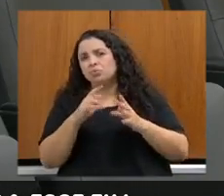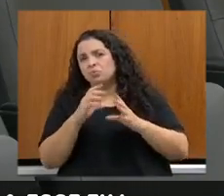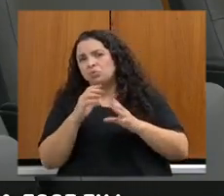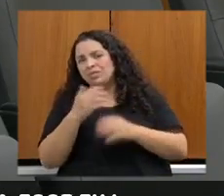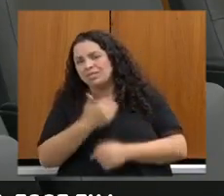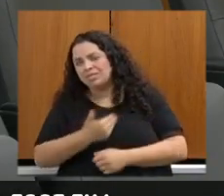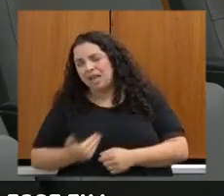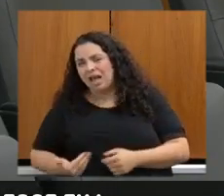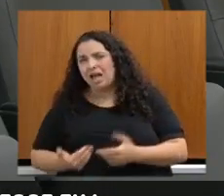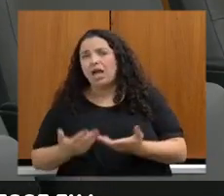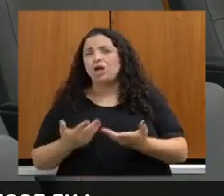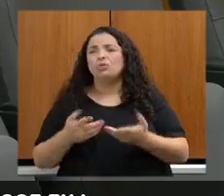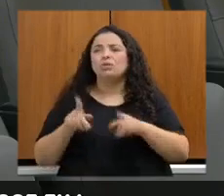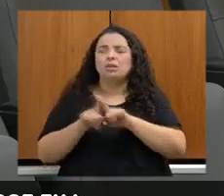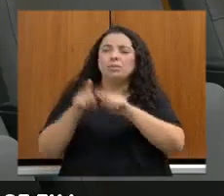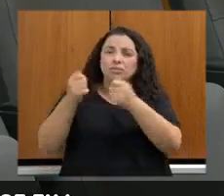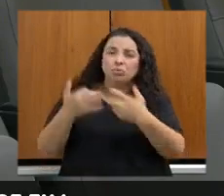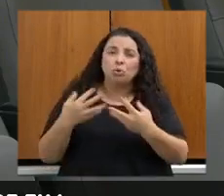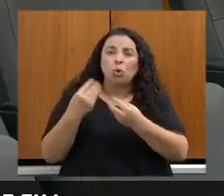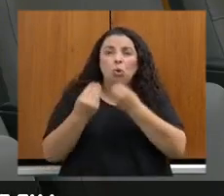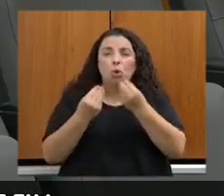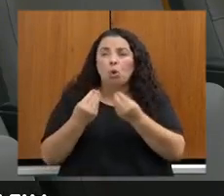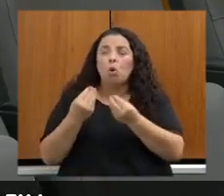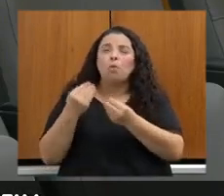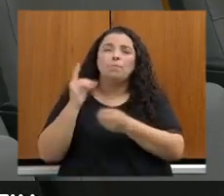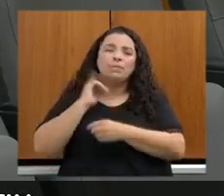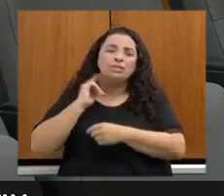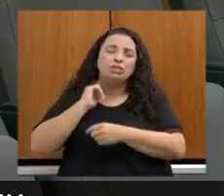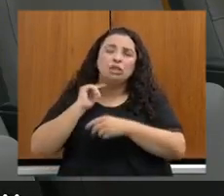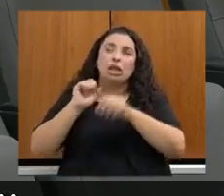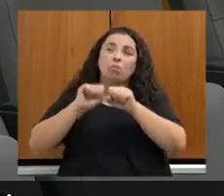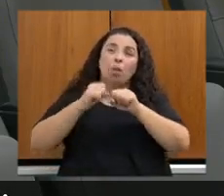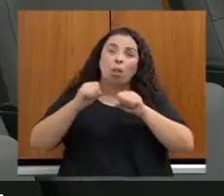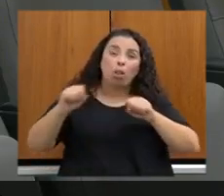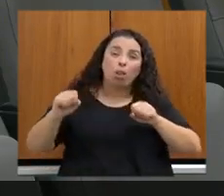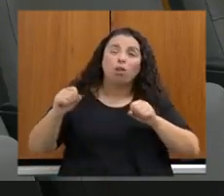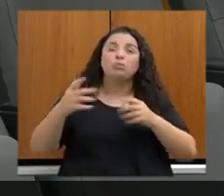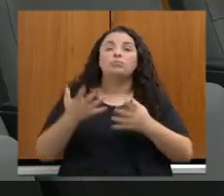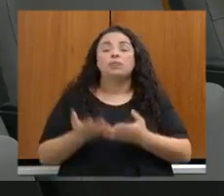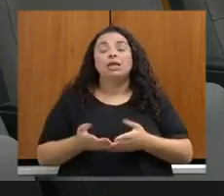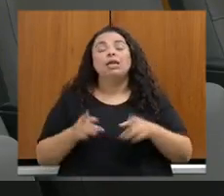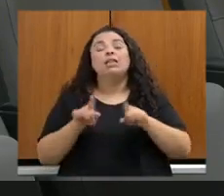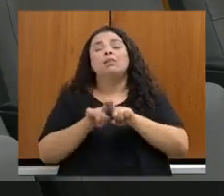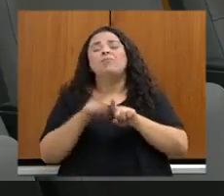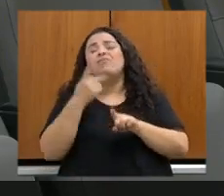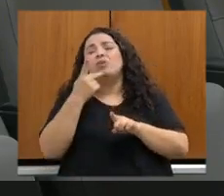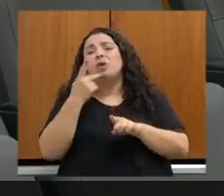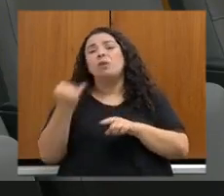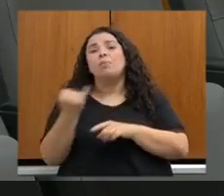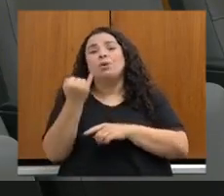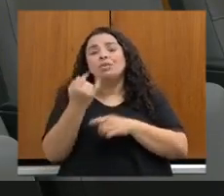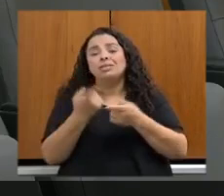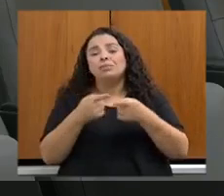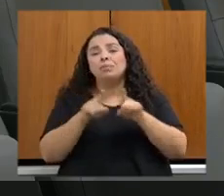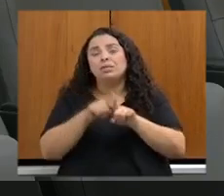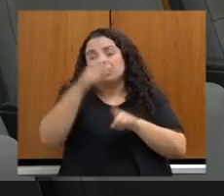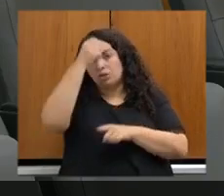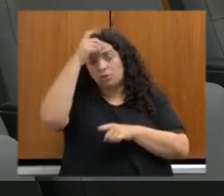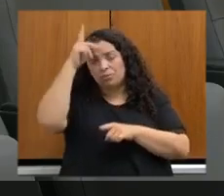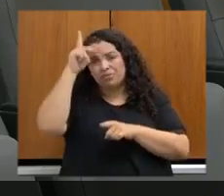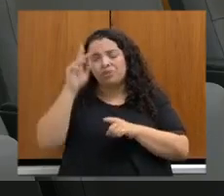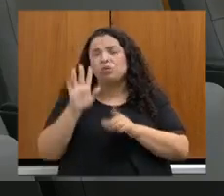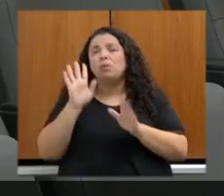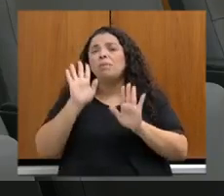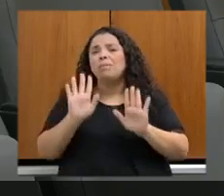nosso Estado, já foi falado da importância que tem que ter as parcerias com as prefeituras. Mas já existe, de